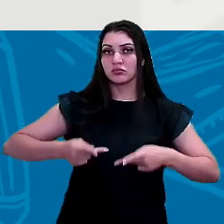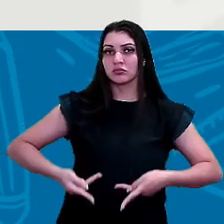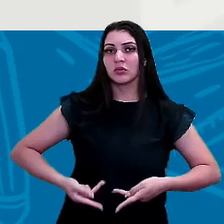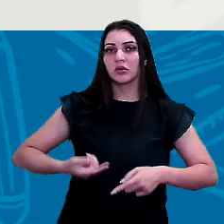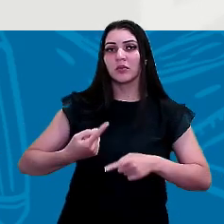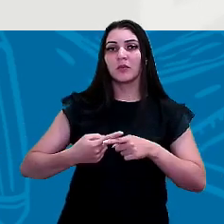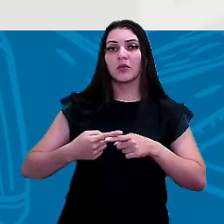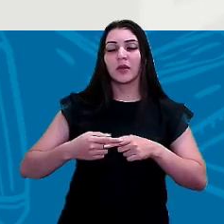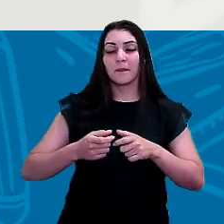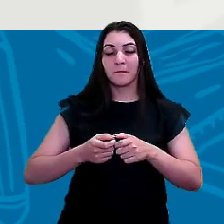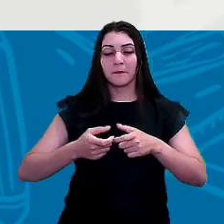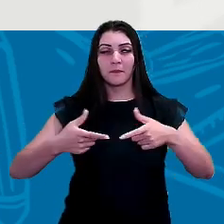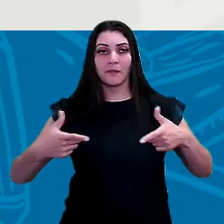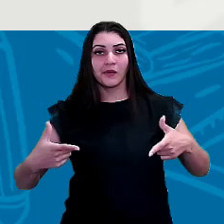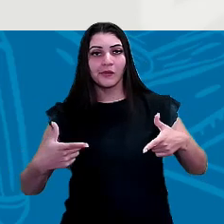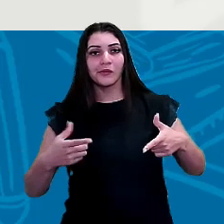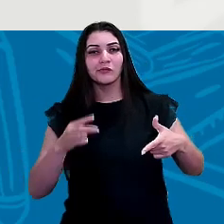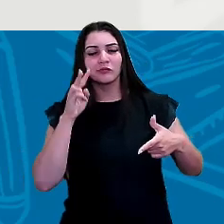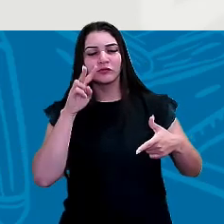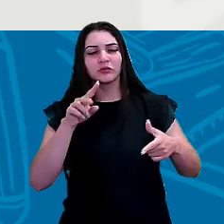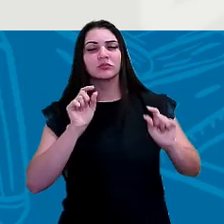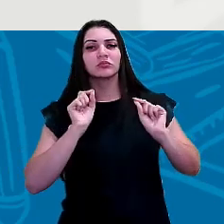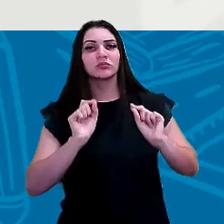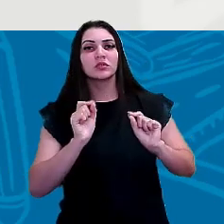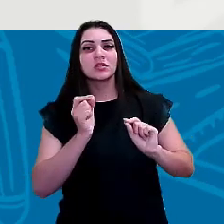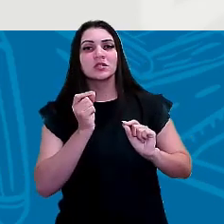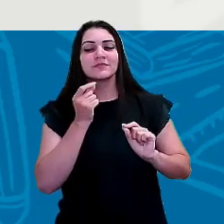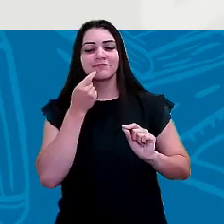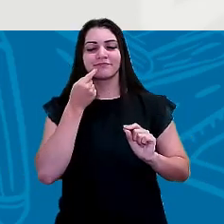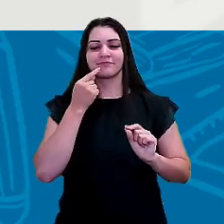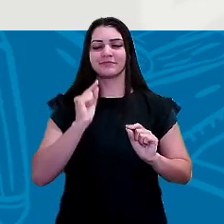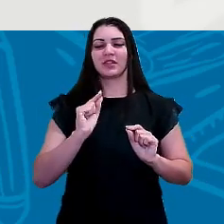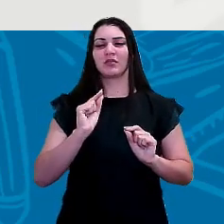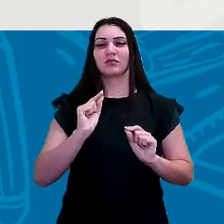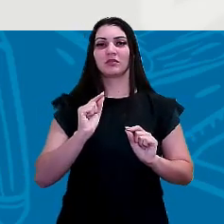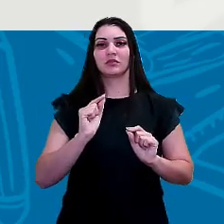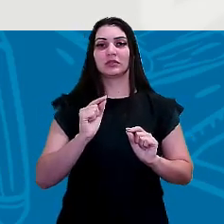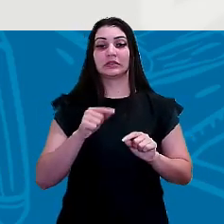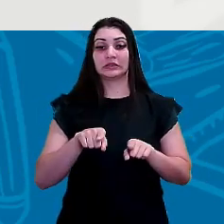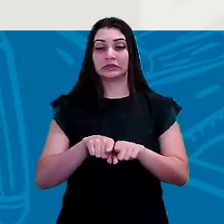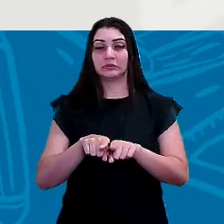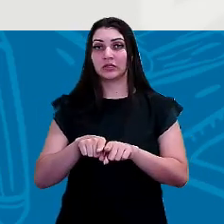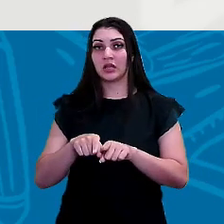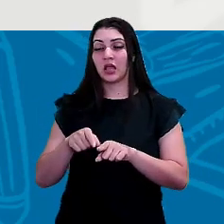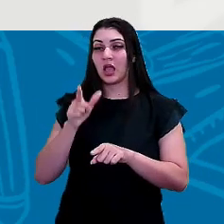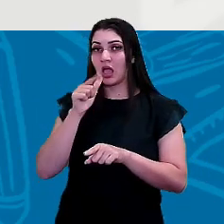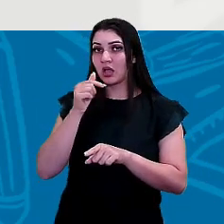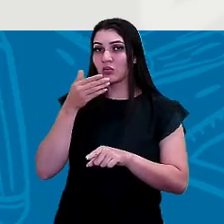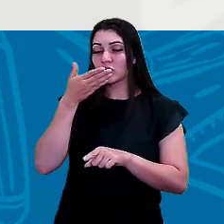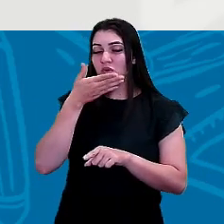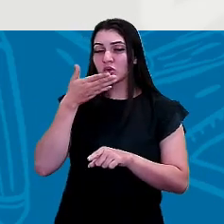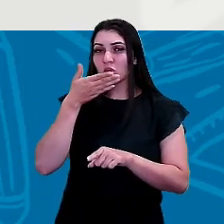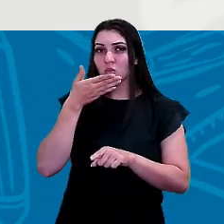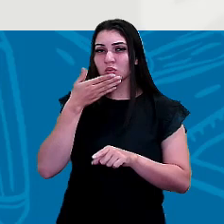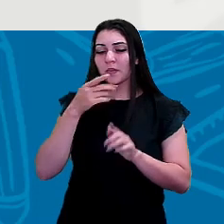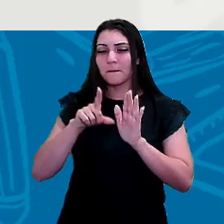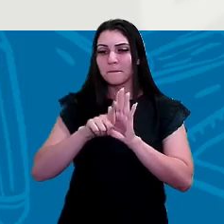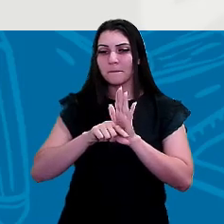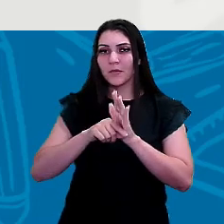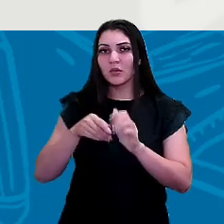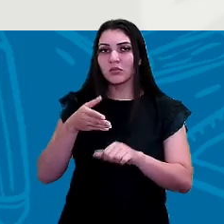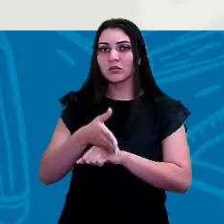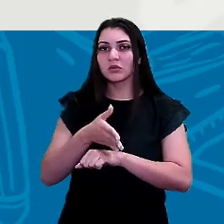a maior parte da água que a gente viu é salgada e a parte da água doce ela está em regiões menos acessíveis